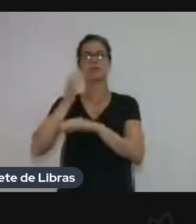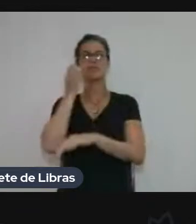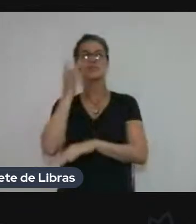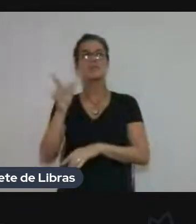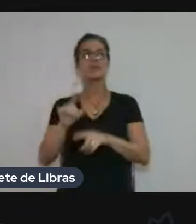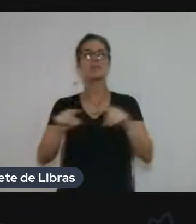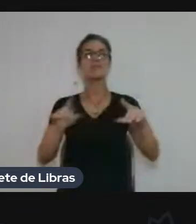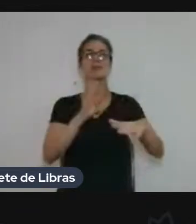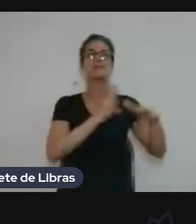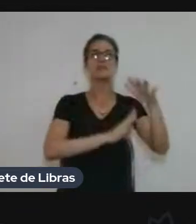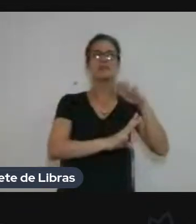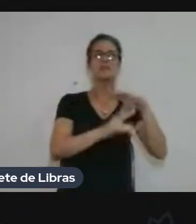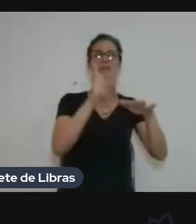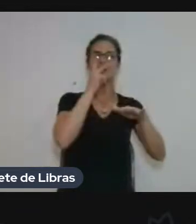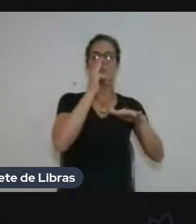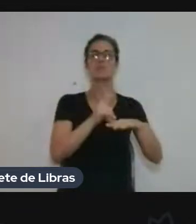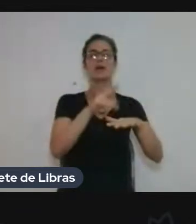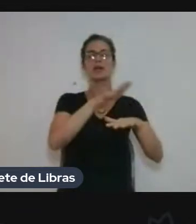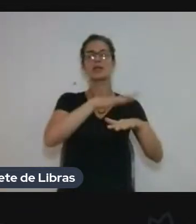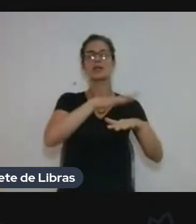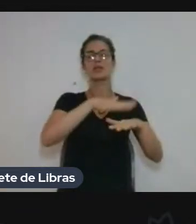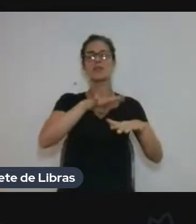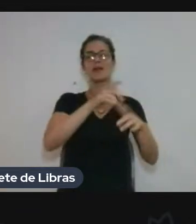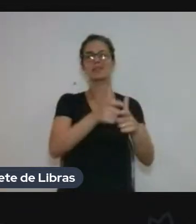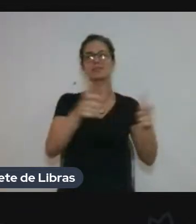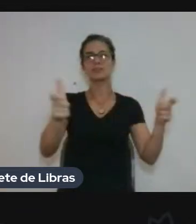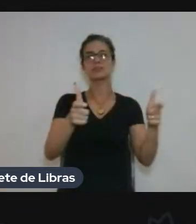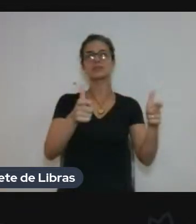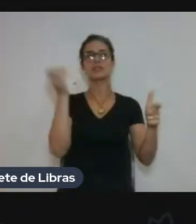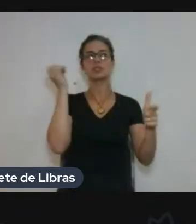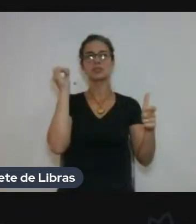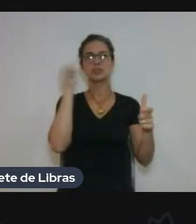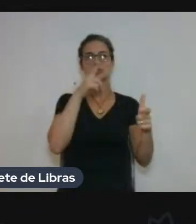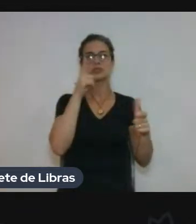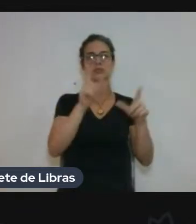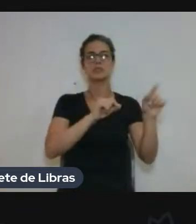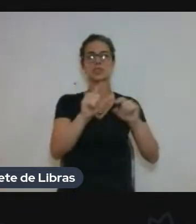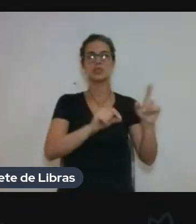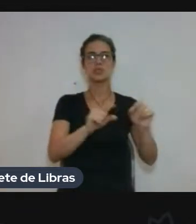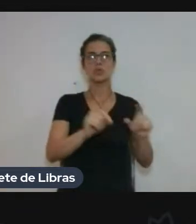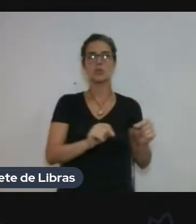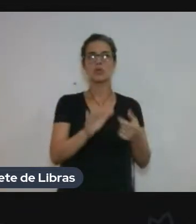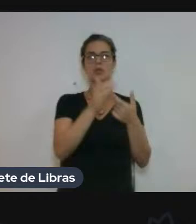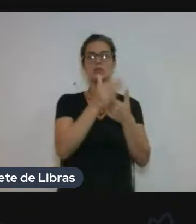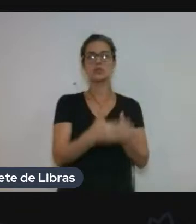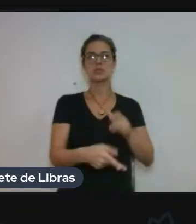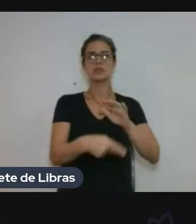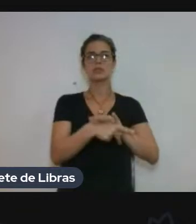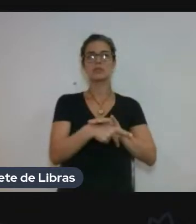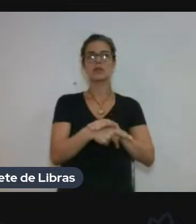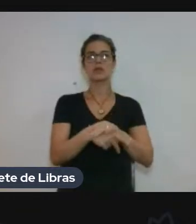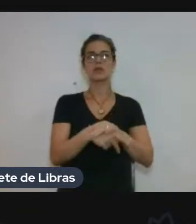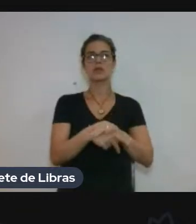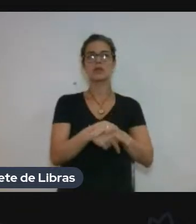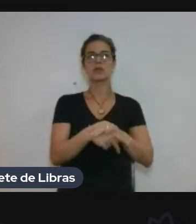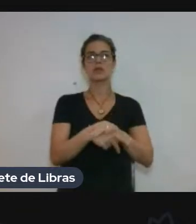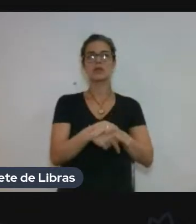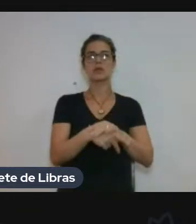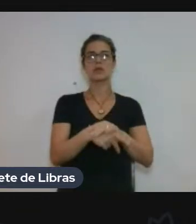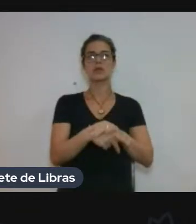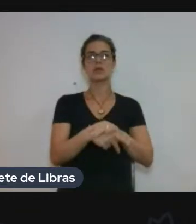pra migrações, inicialmente, deve ter sido um dilema, né? O que me pede pra definir esse tema.